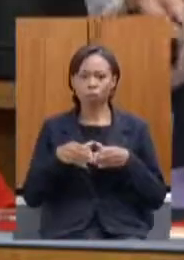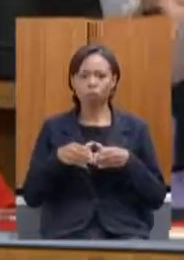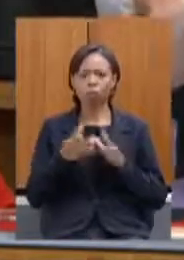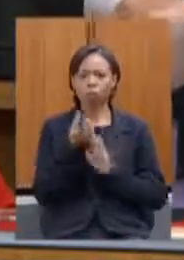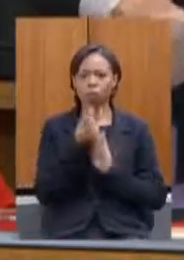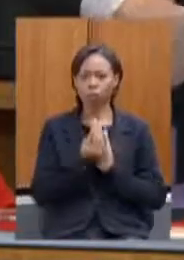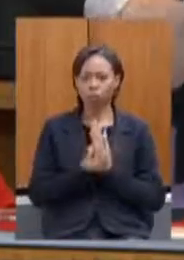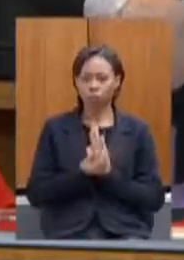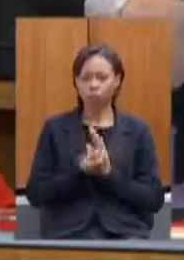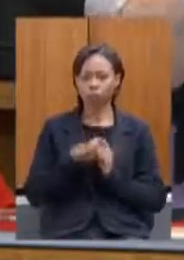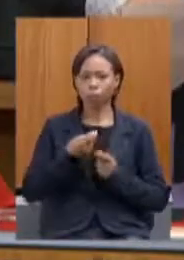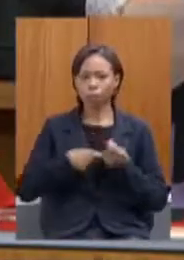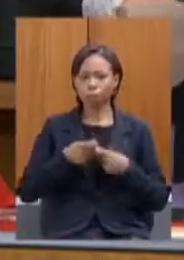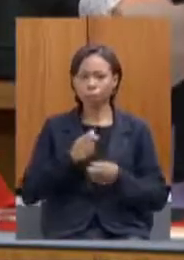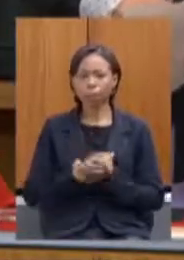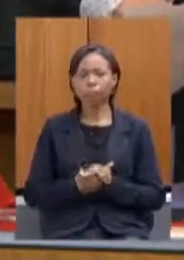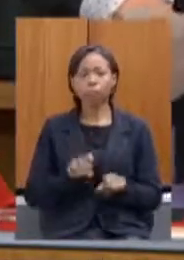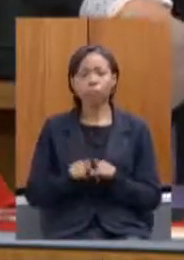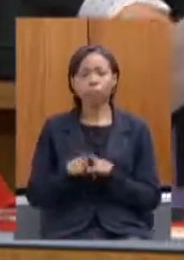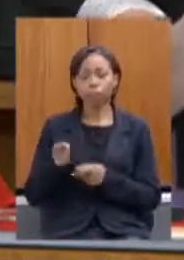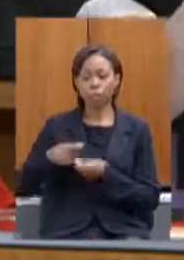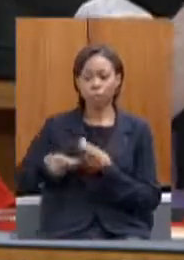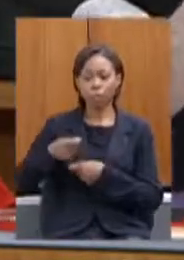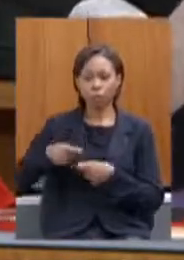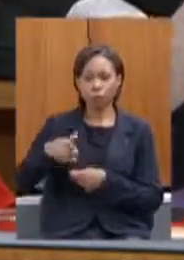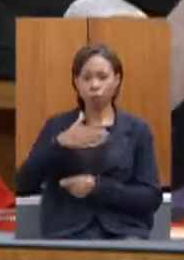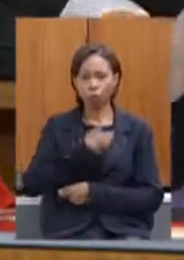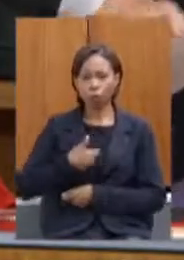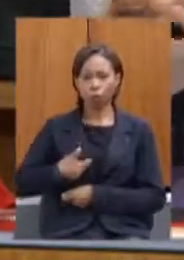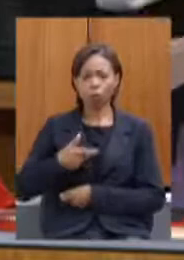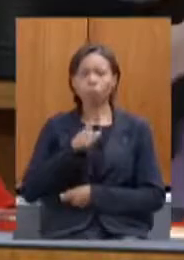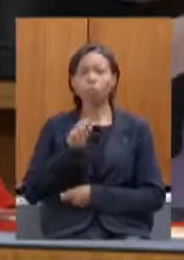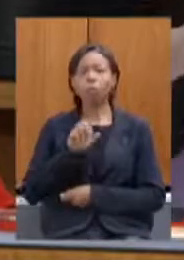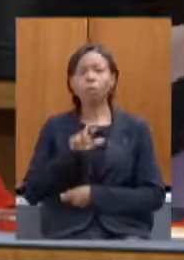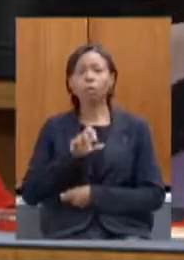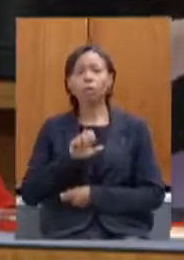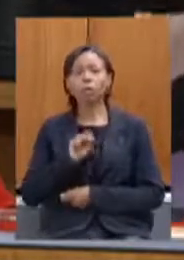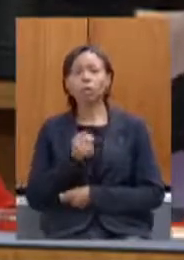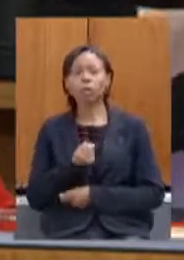novamente na comissão de administração pública como vota o deputado Zé Reis